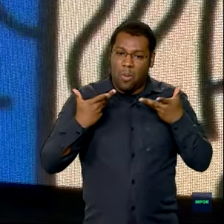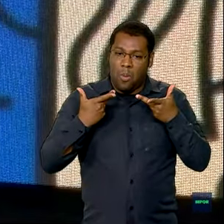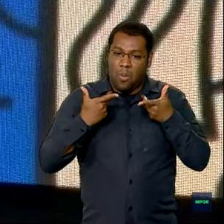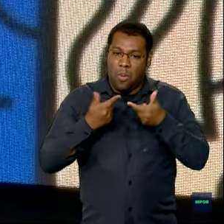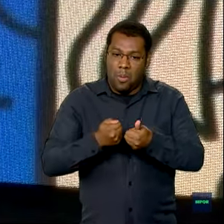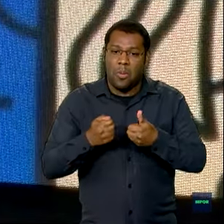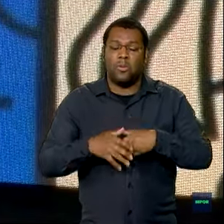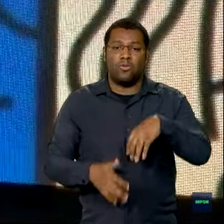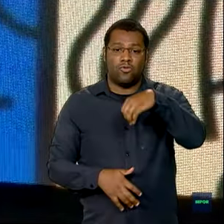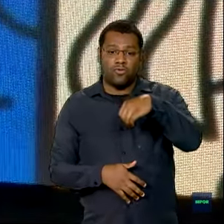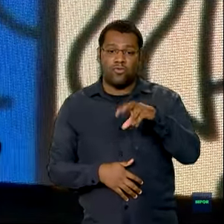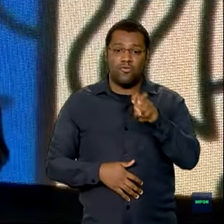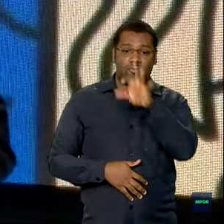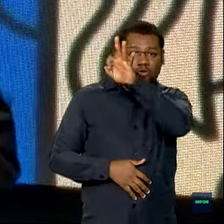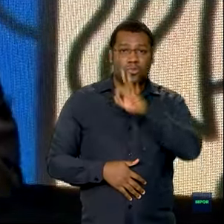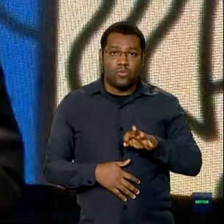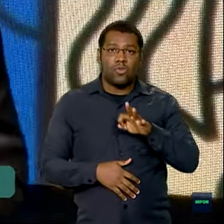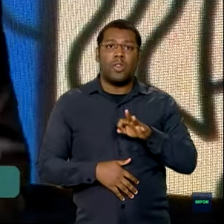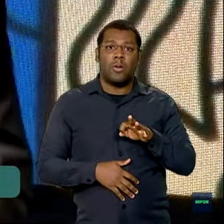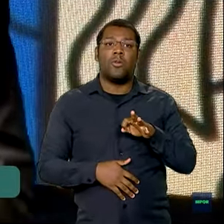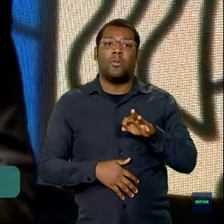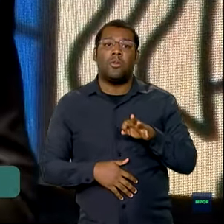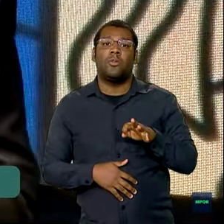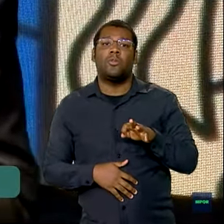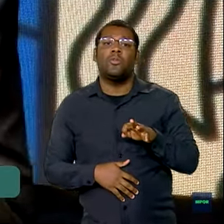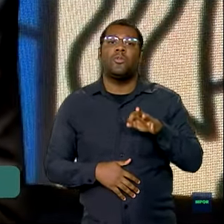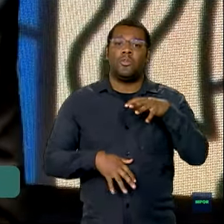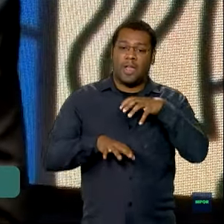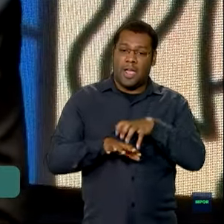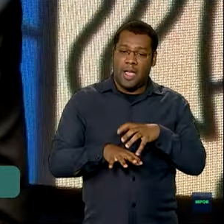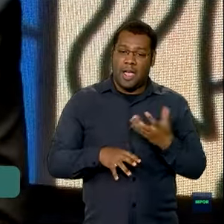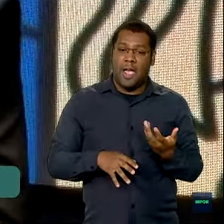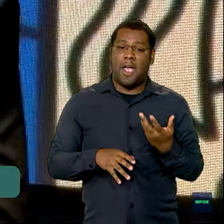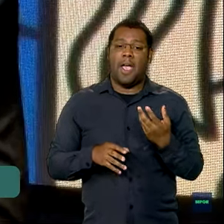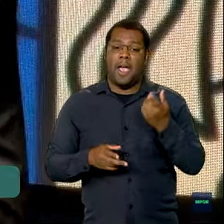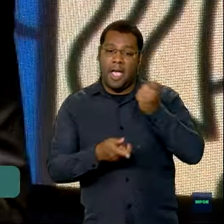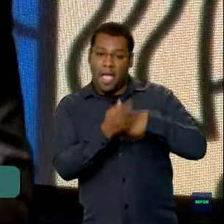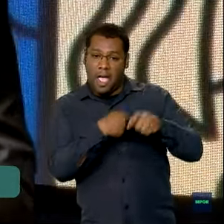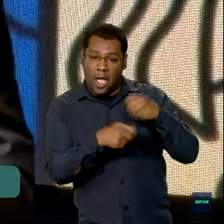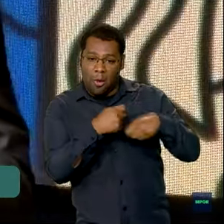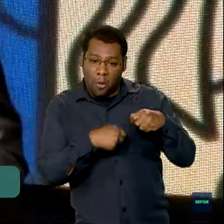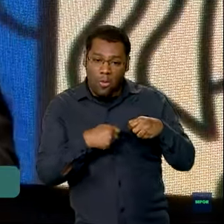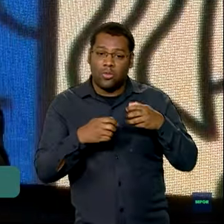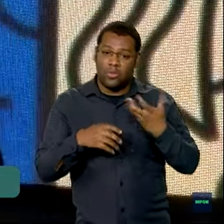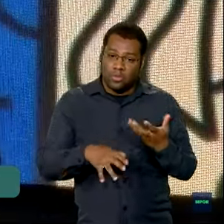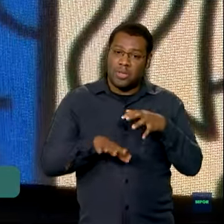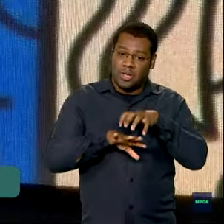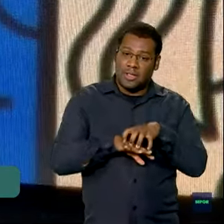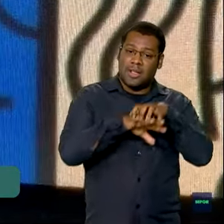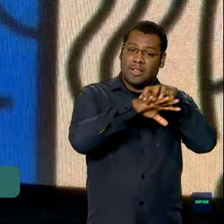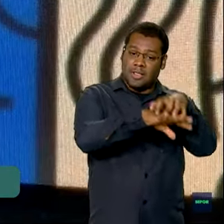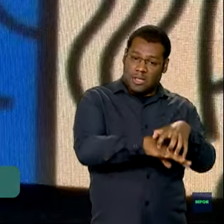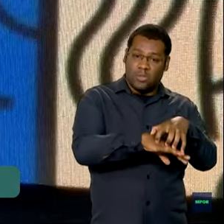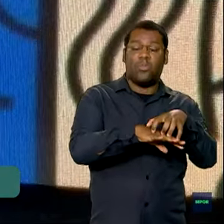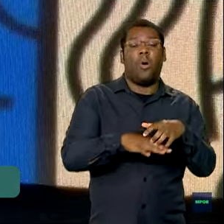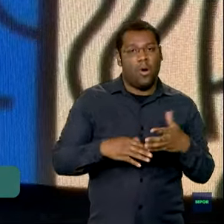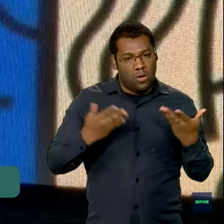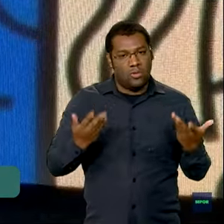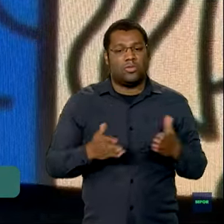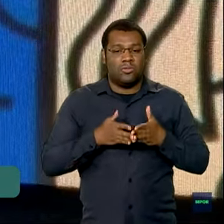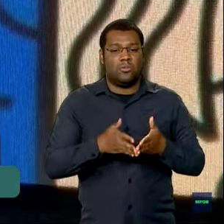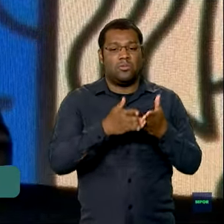mais de 95% da exportação é por via marítima. E simplificarmos os